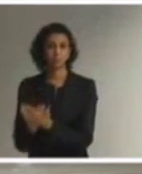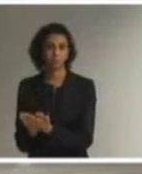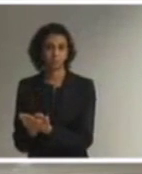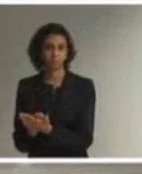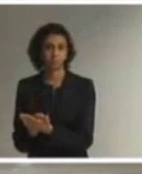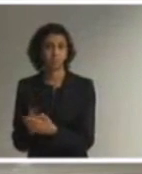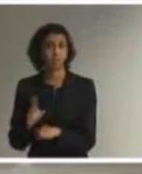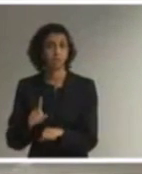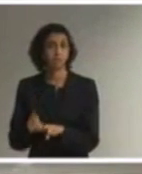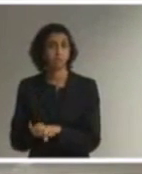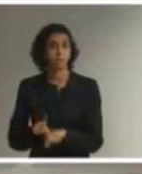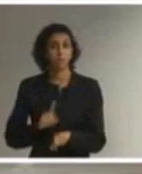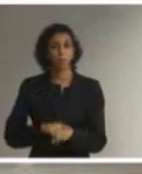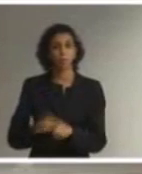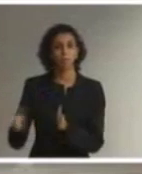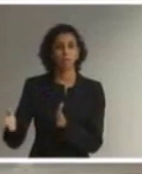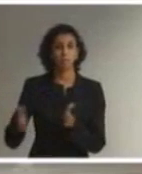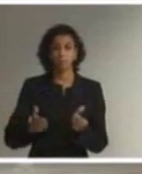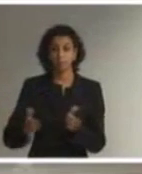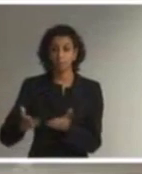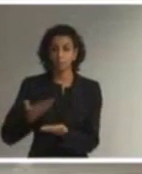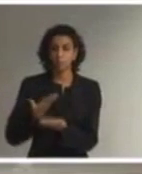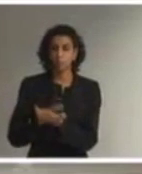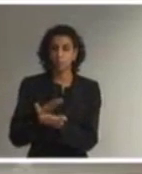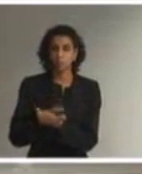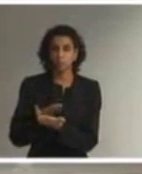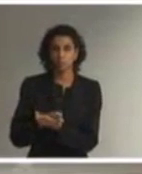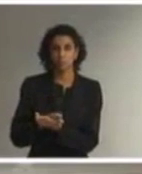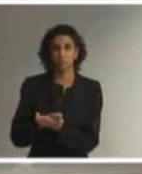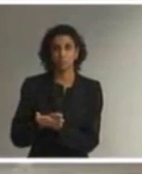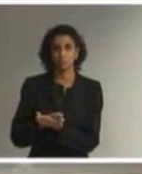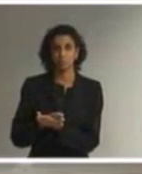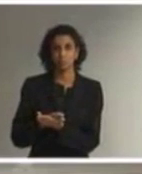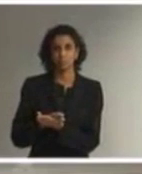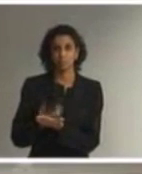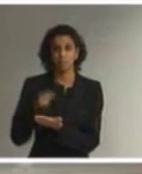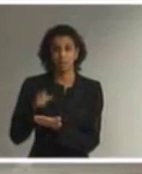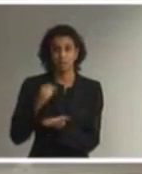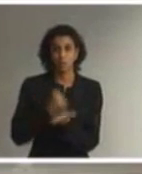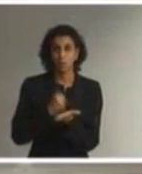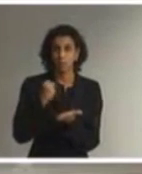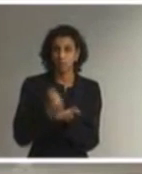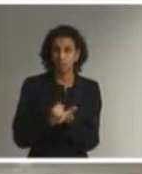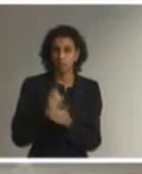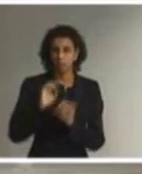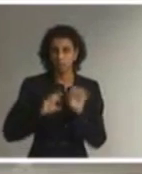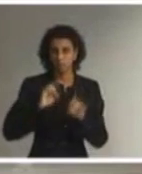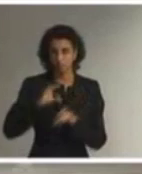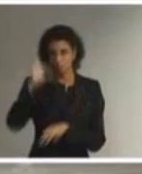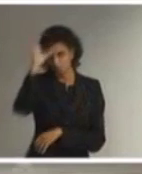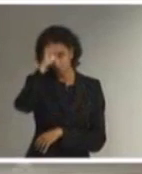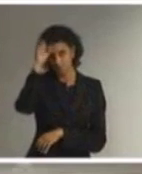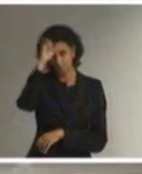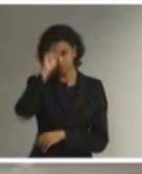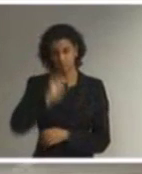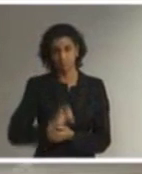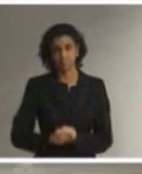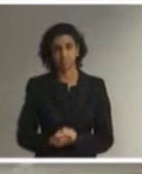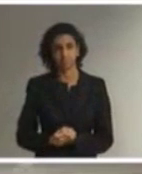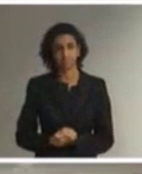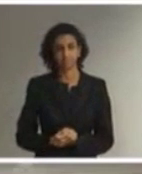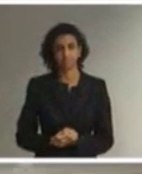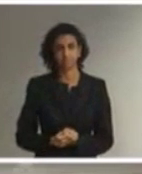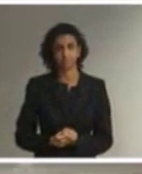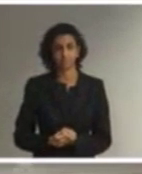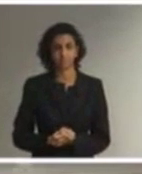tempo de permanência neste contrato especial de aprendizagem. E isto